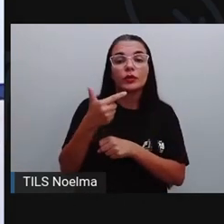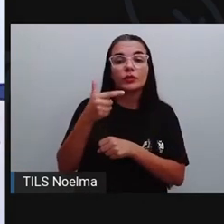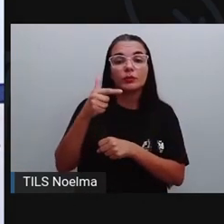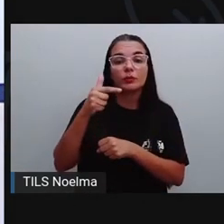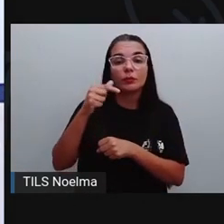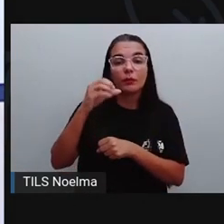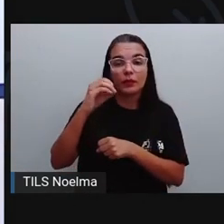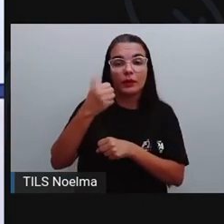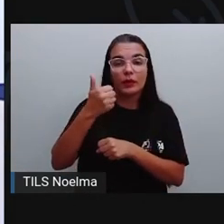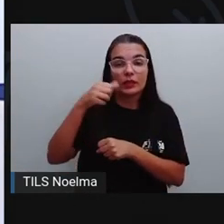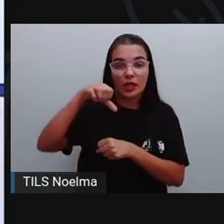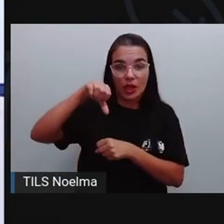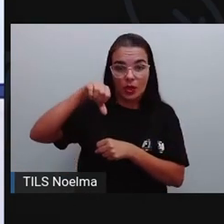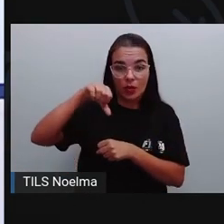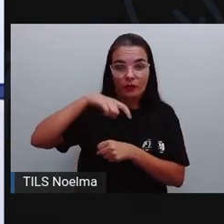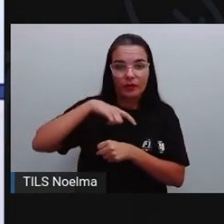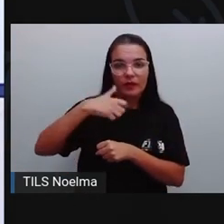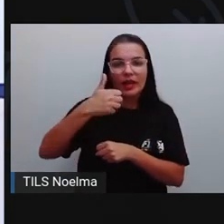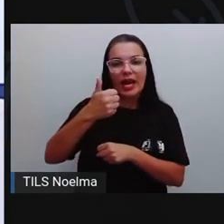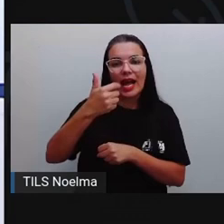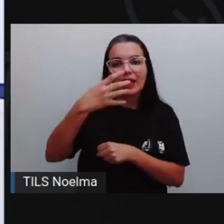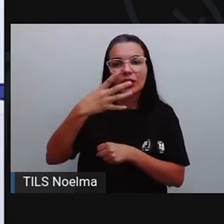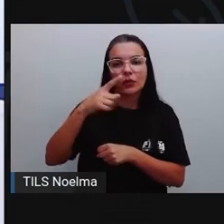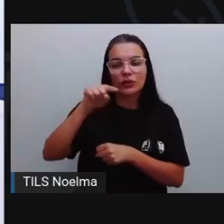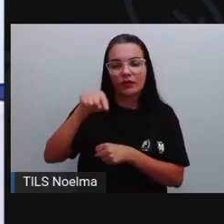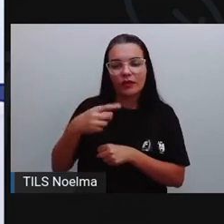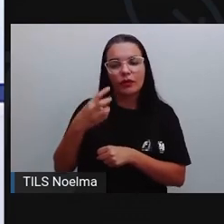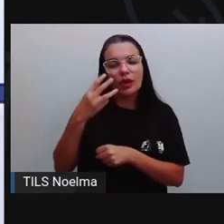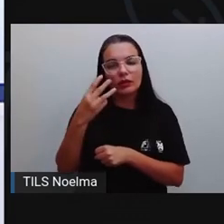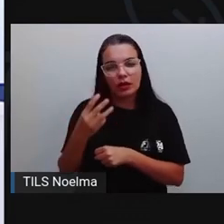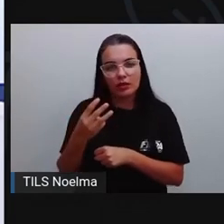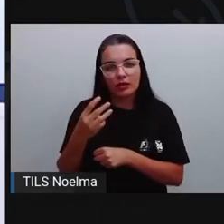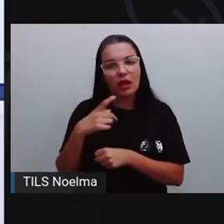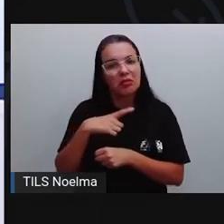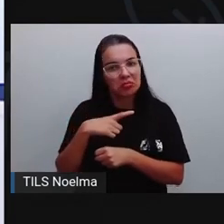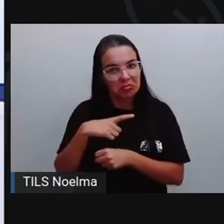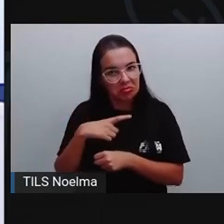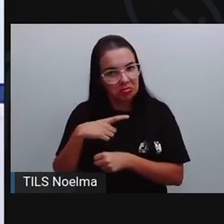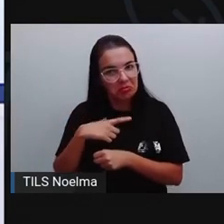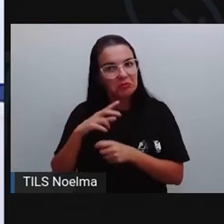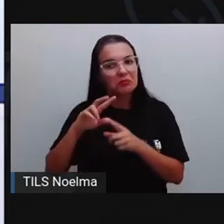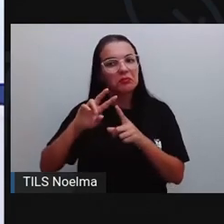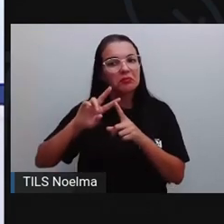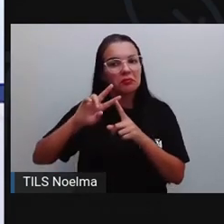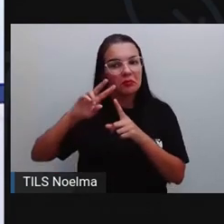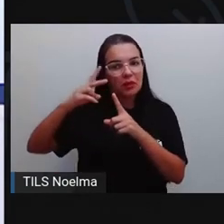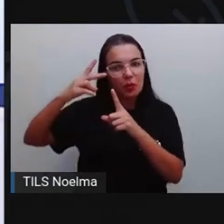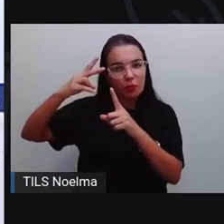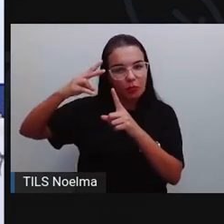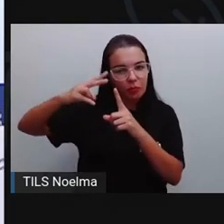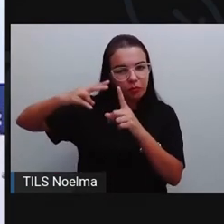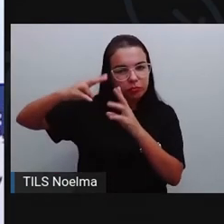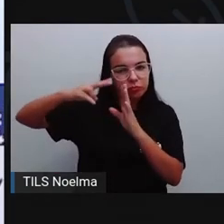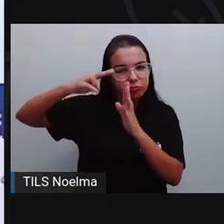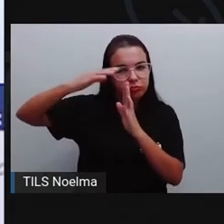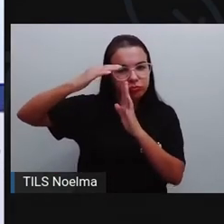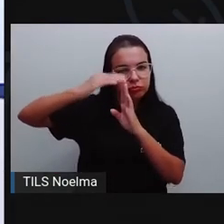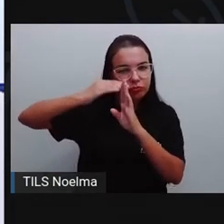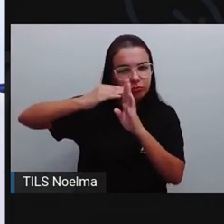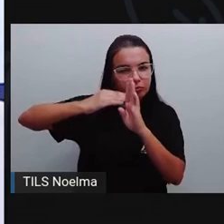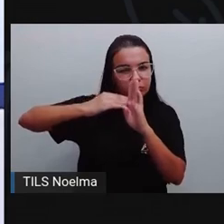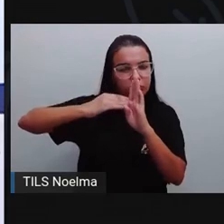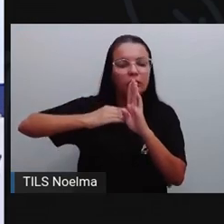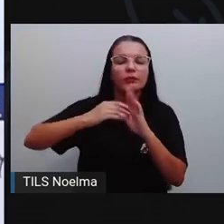,3%, né? Houve um aumento, a diferença maior em 2018, em relação